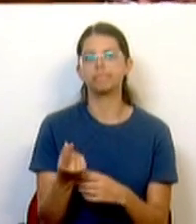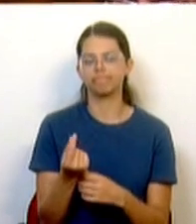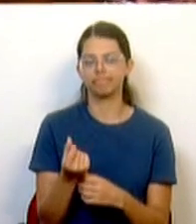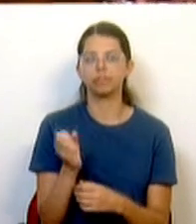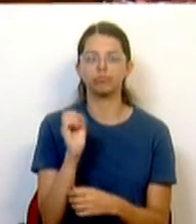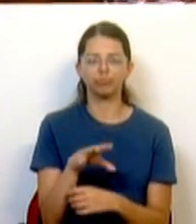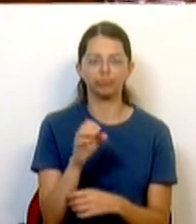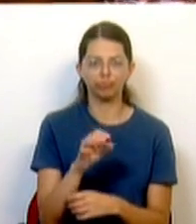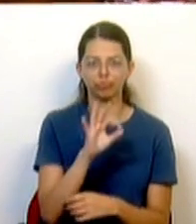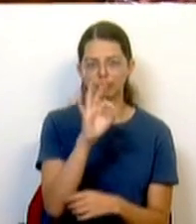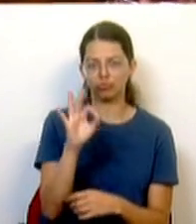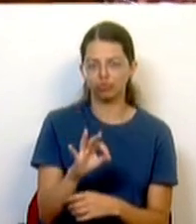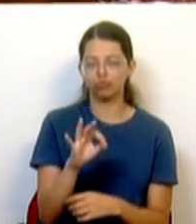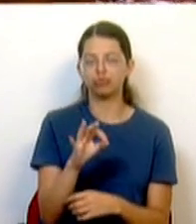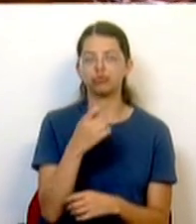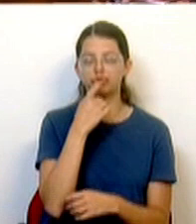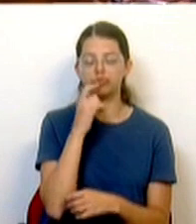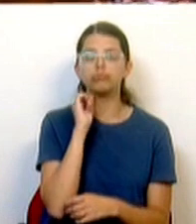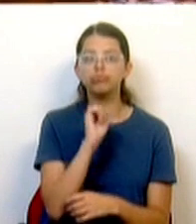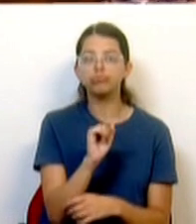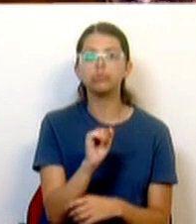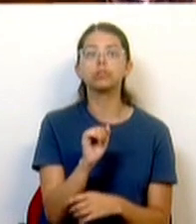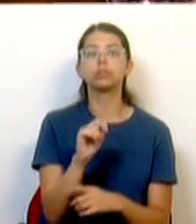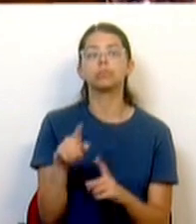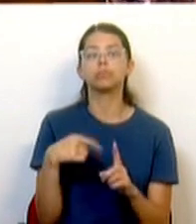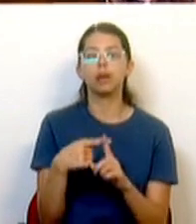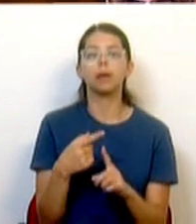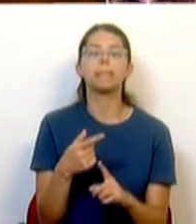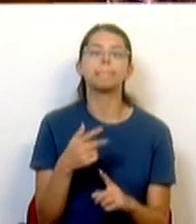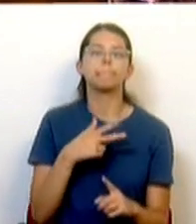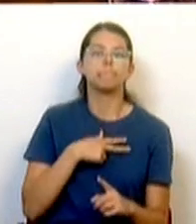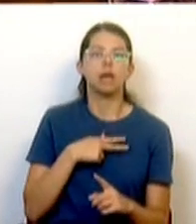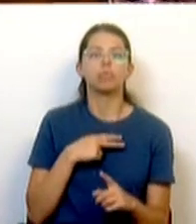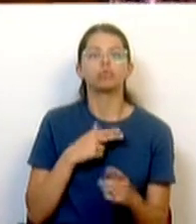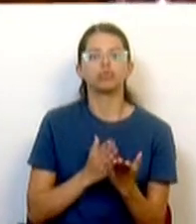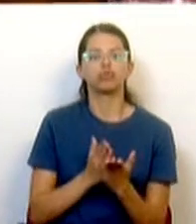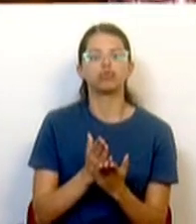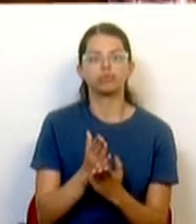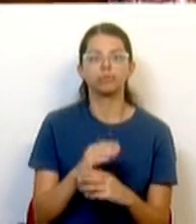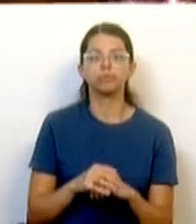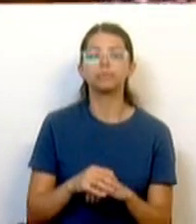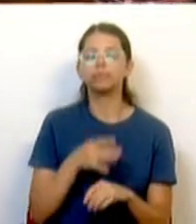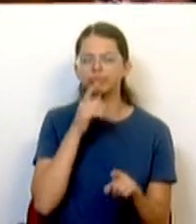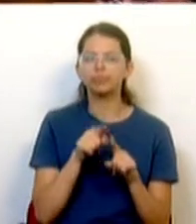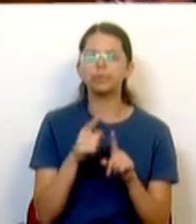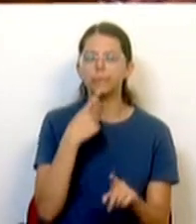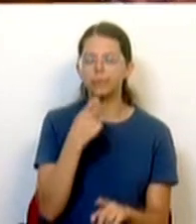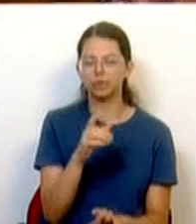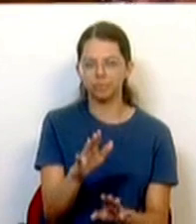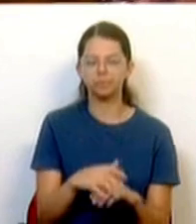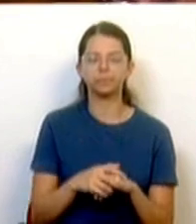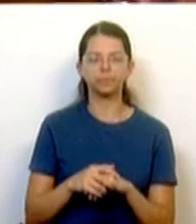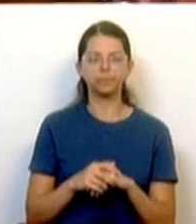da taxa de juros, tem também prémios de permanência. Mas a questão que eu queria deixar aqui ao Sr. Deputado era a seguinte.